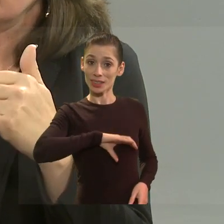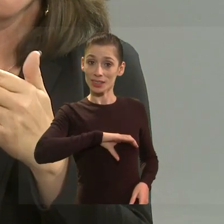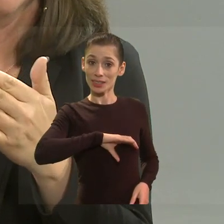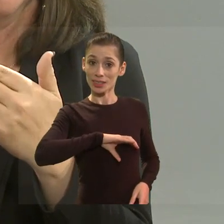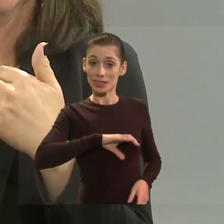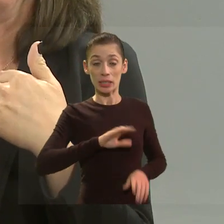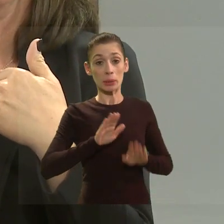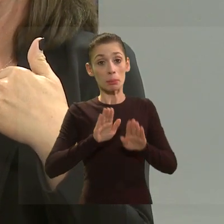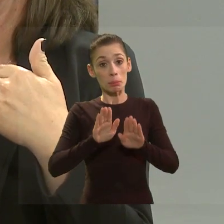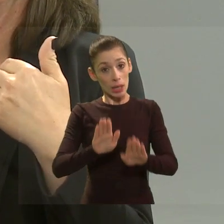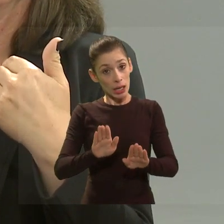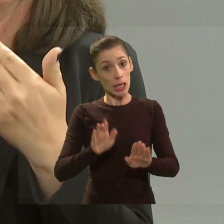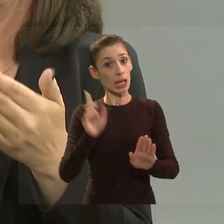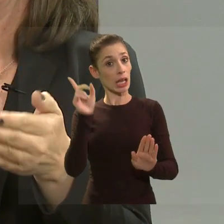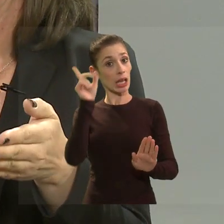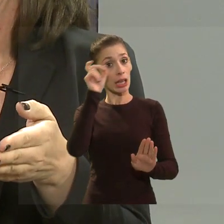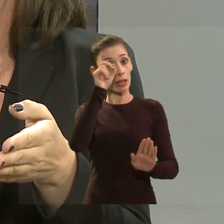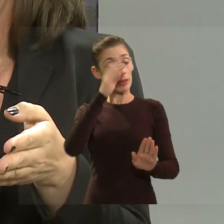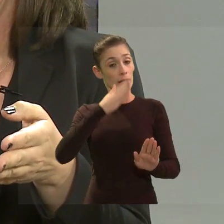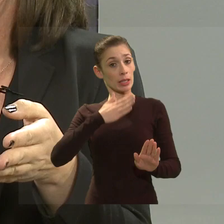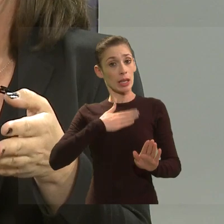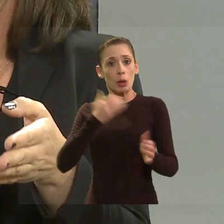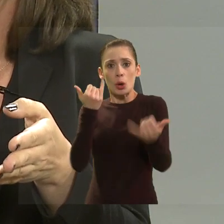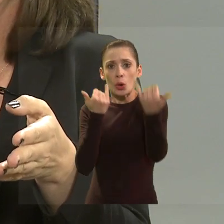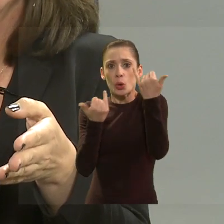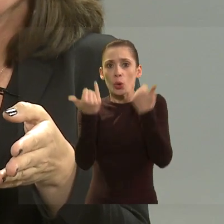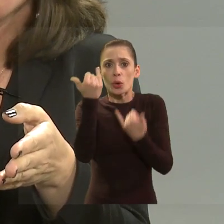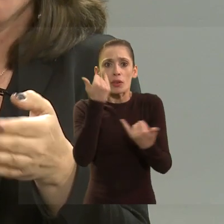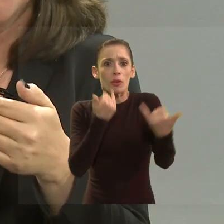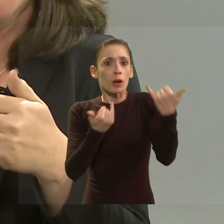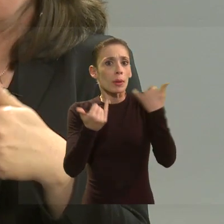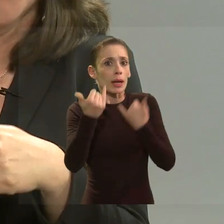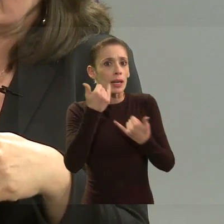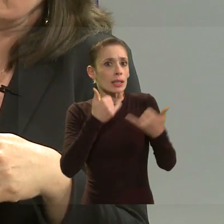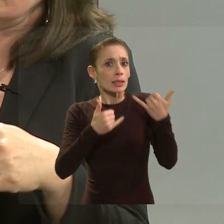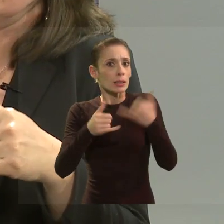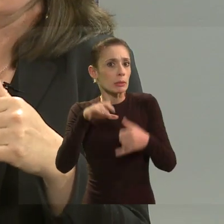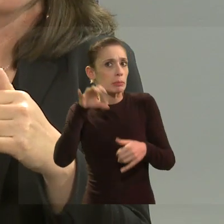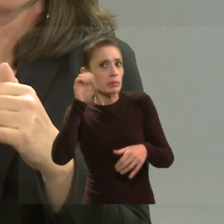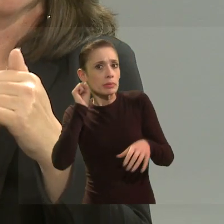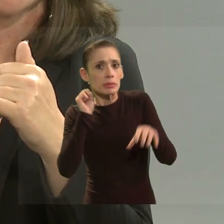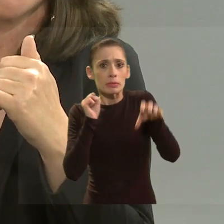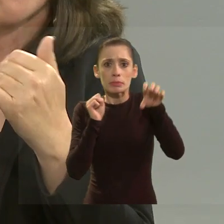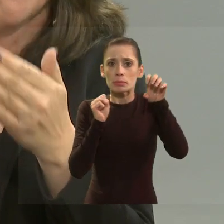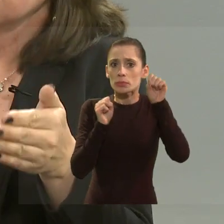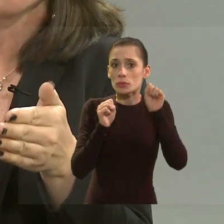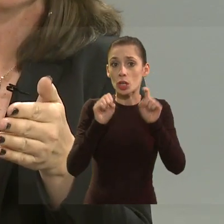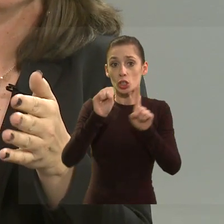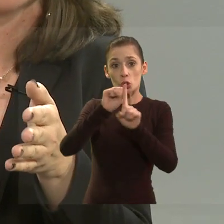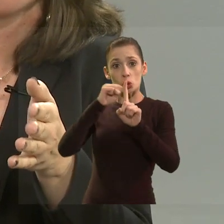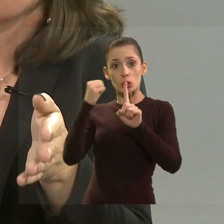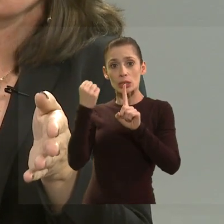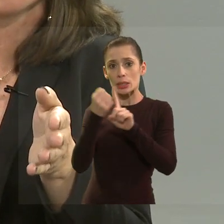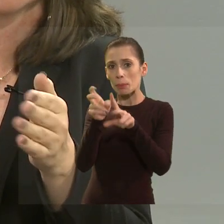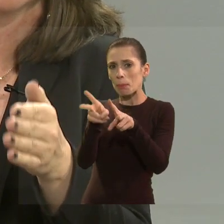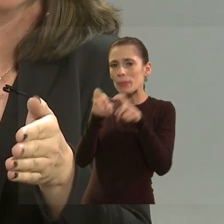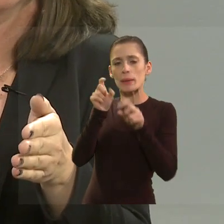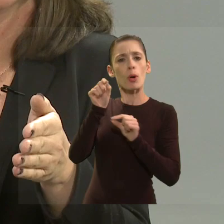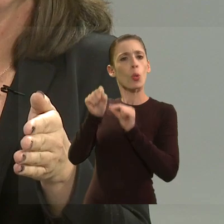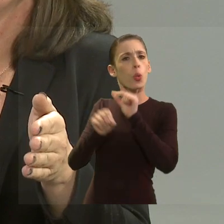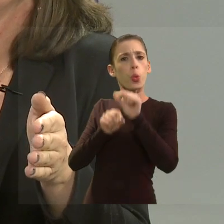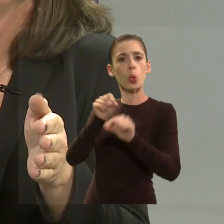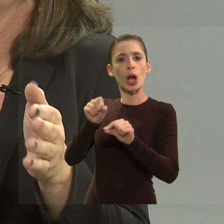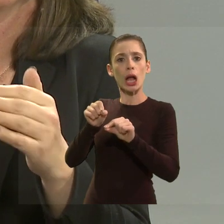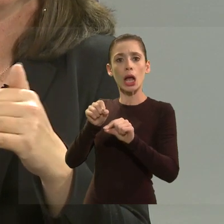dificuldade que eu tenho, por exemplo, de acessar as informações de forma plena, socialmente, muitas vezes, ela é